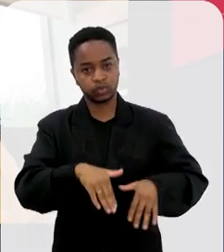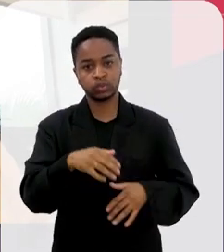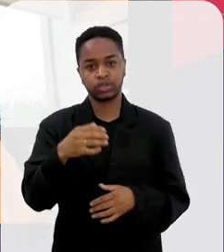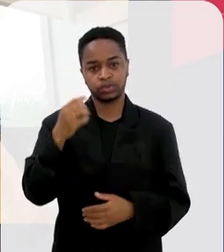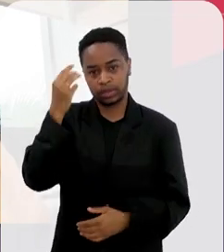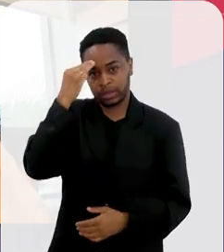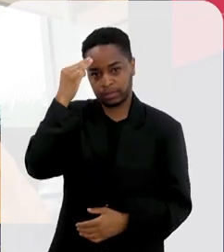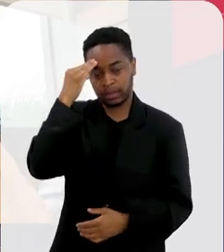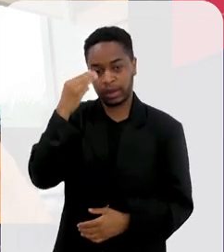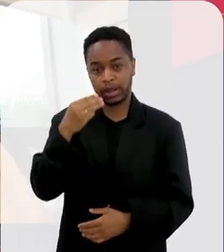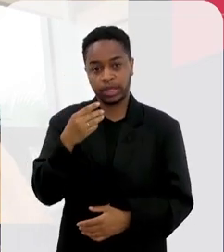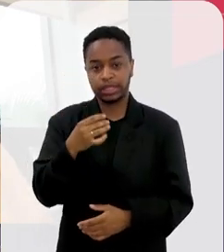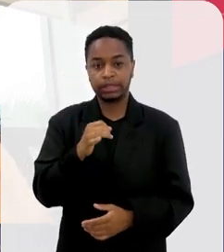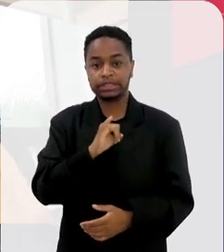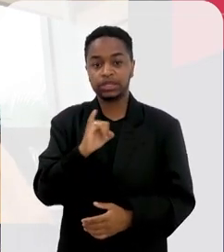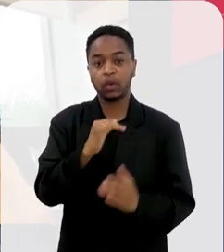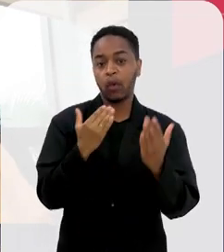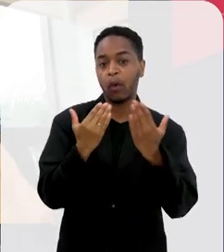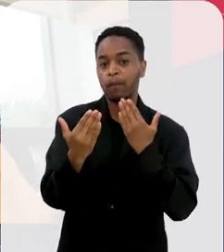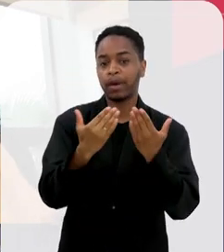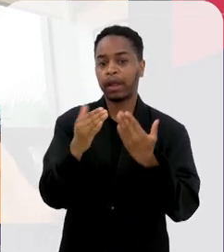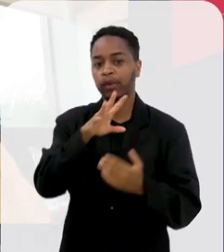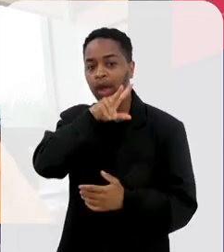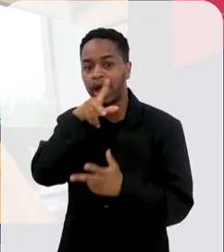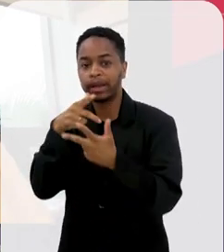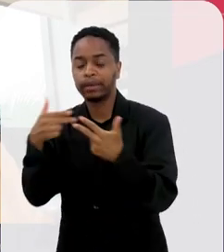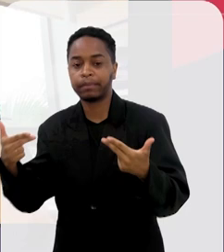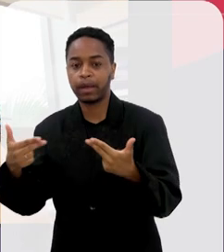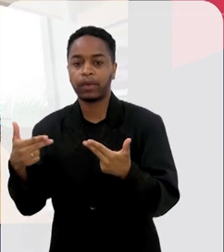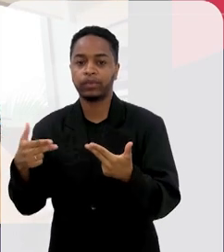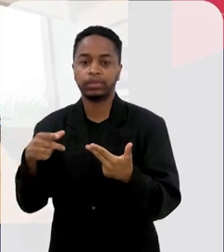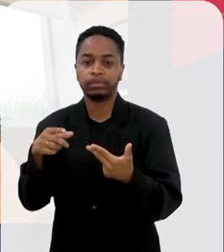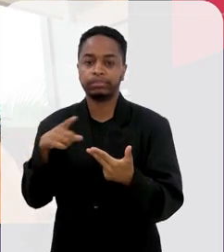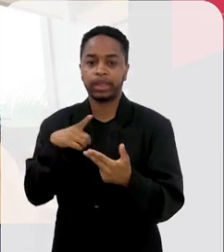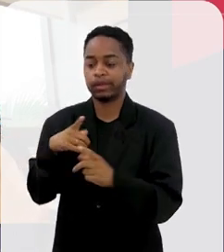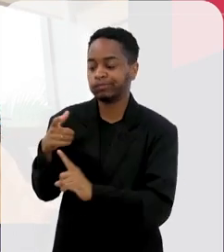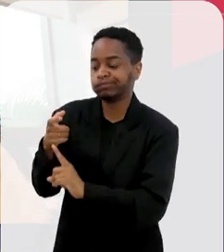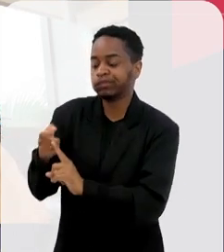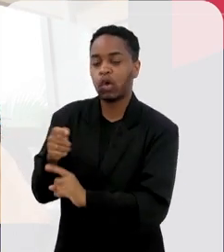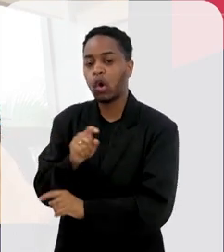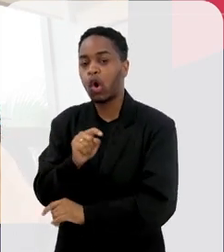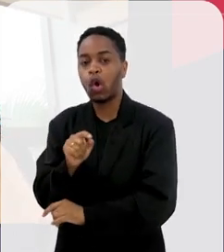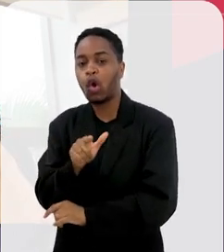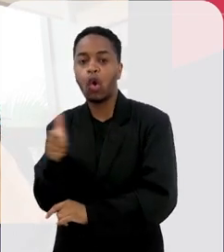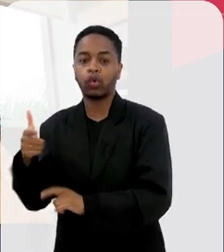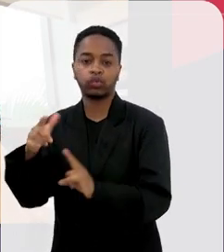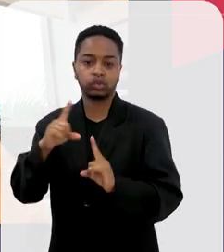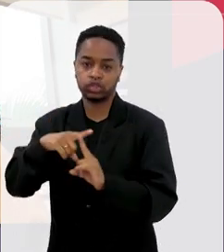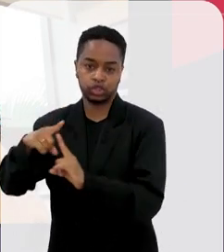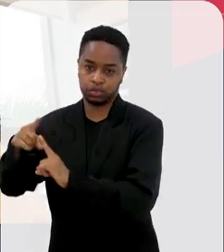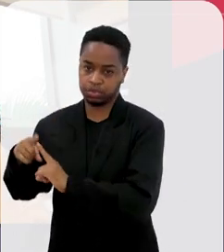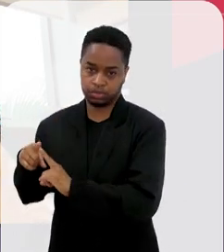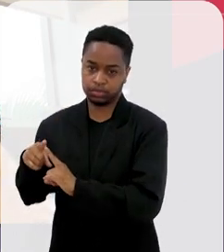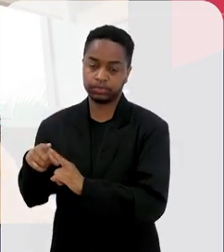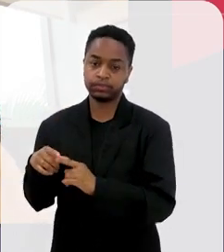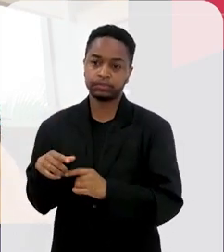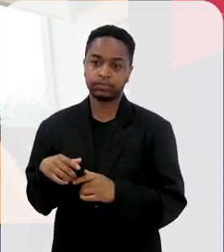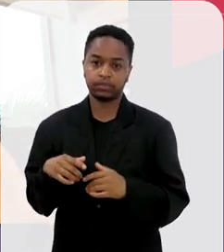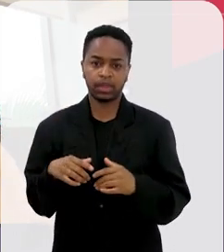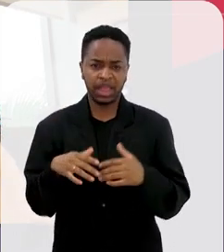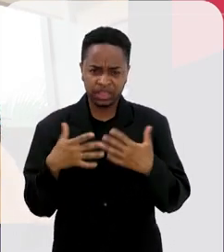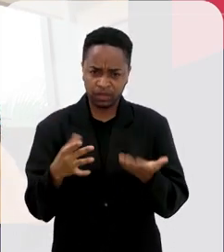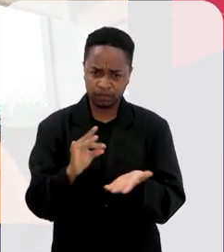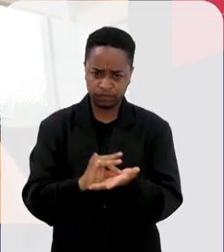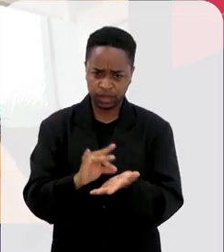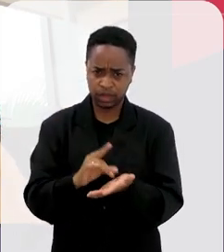memória como um animal que recebe só uma injeção de um veículo, de um placebo, né, que não é a proteína. O teste que a